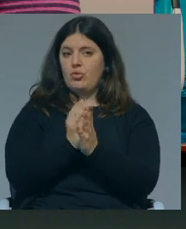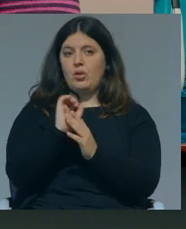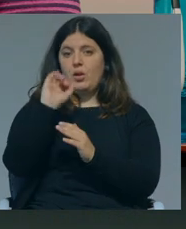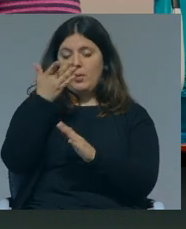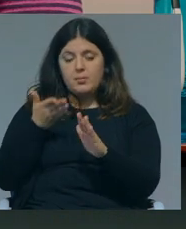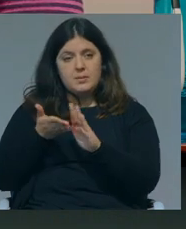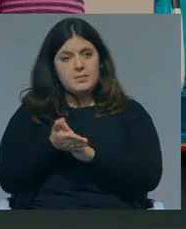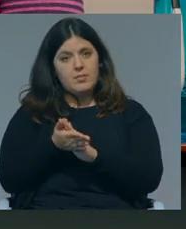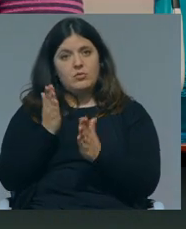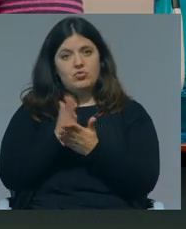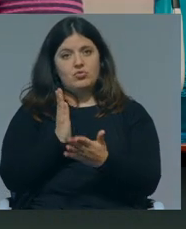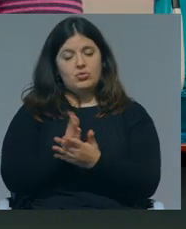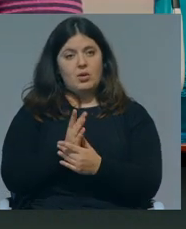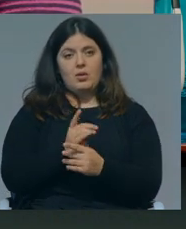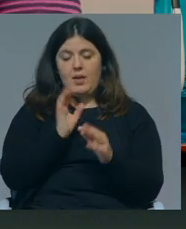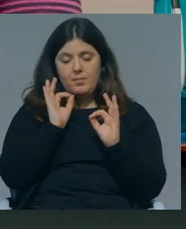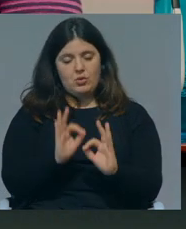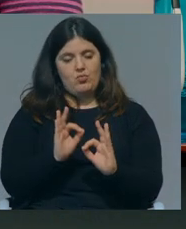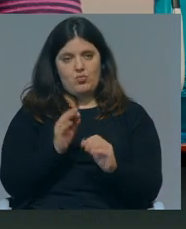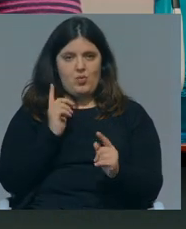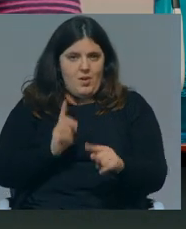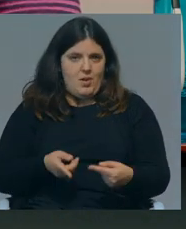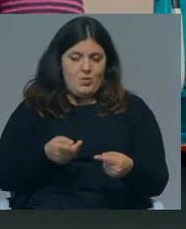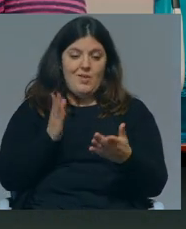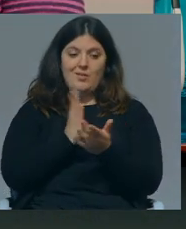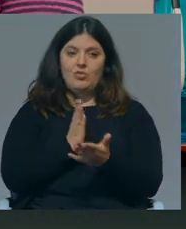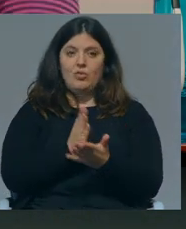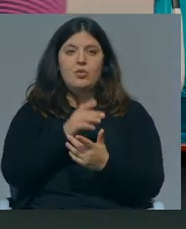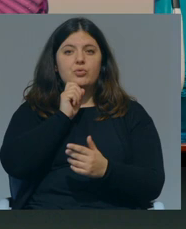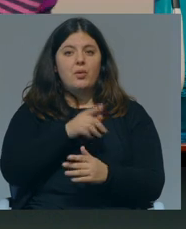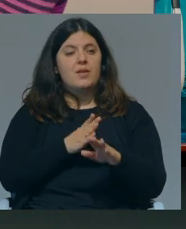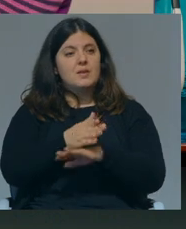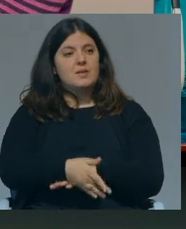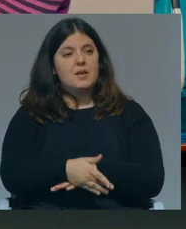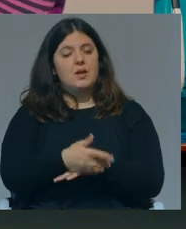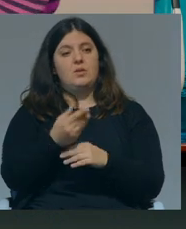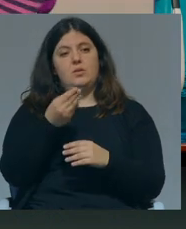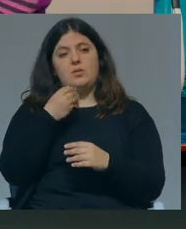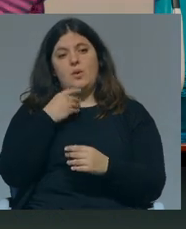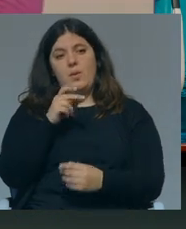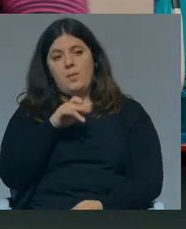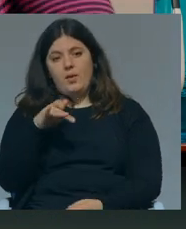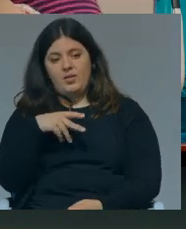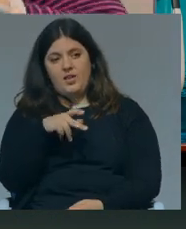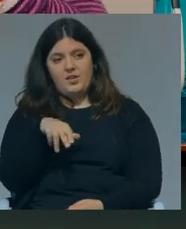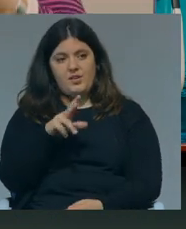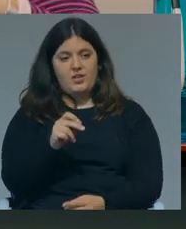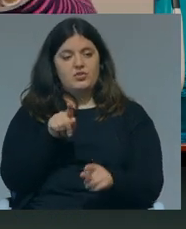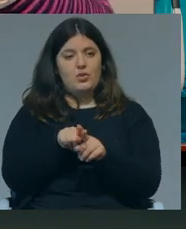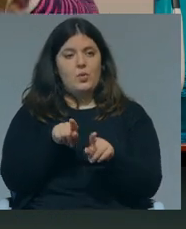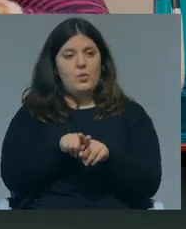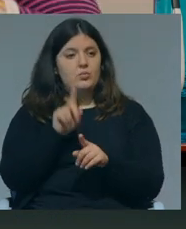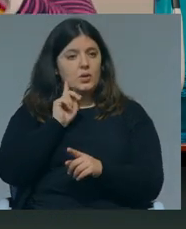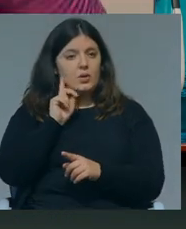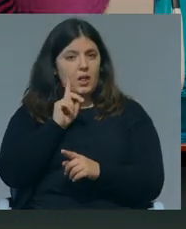entrada. Para as crianças, a escola é mesmo a porta de entrada. Ou seja, é na escola que elas podem ter acesso a proteínas, como o Pedro aqui disse, as proteínas são essenciais